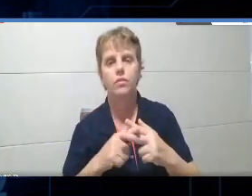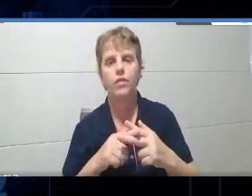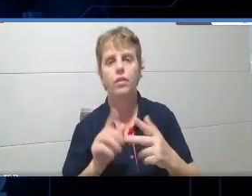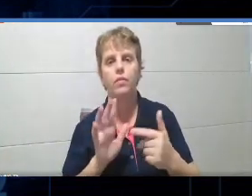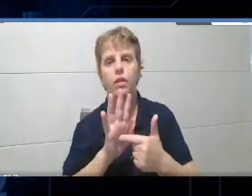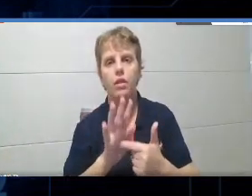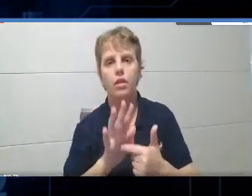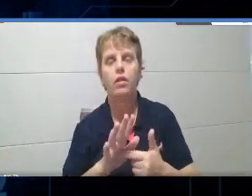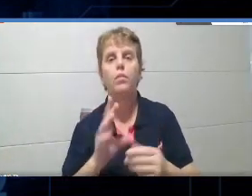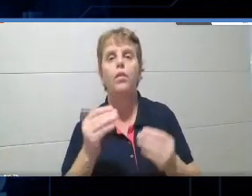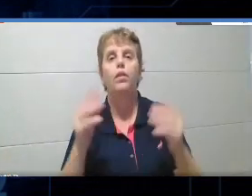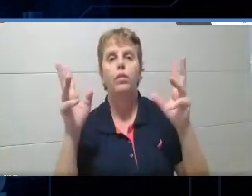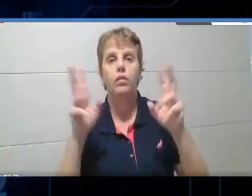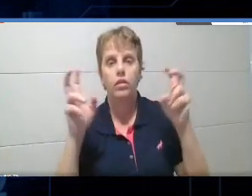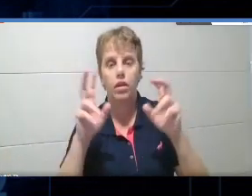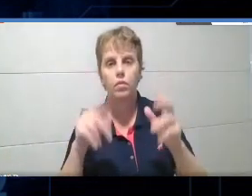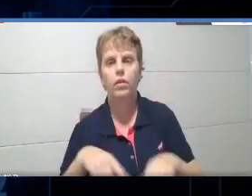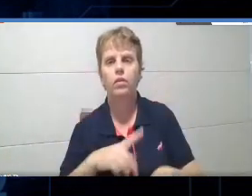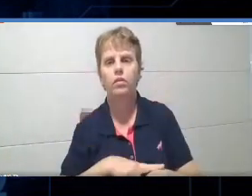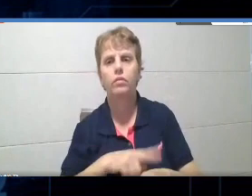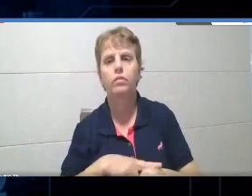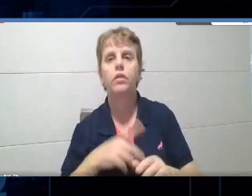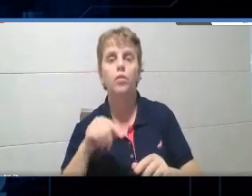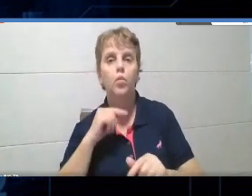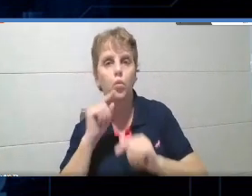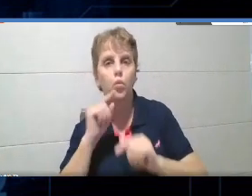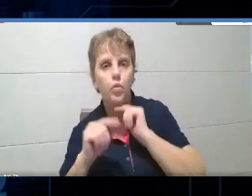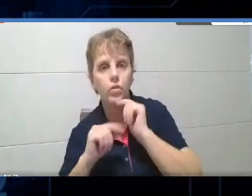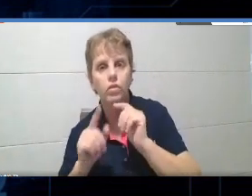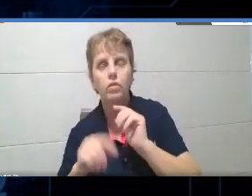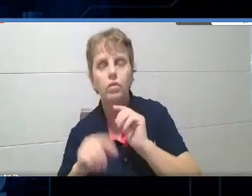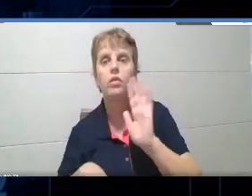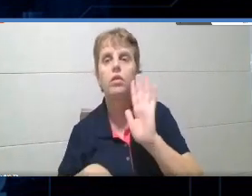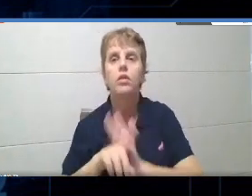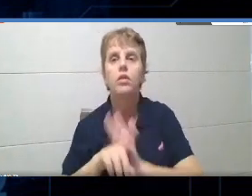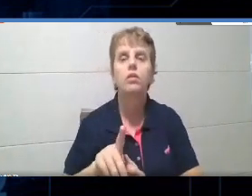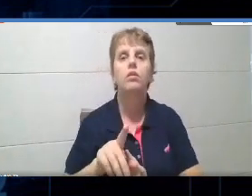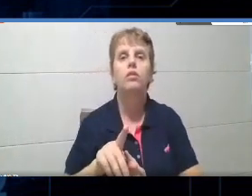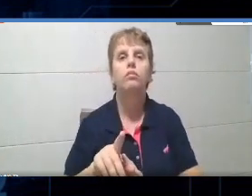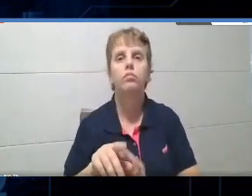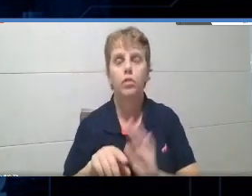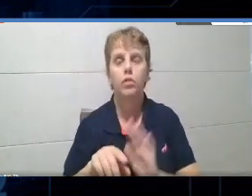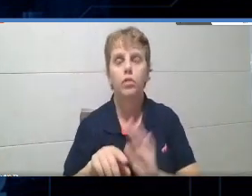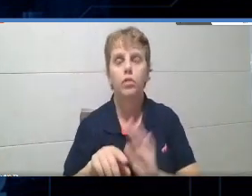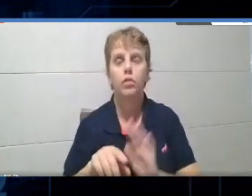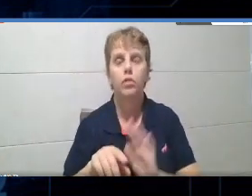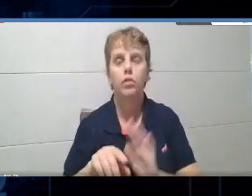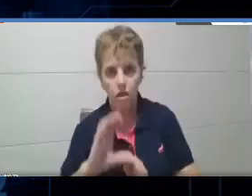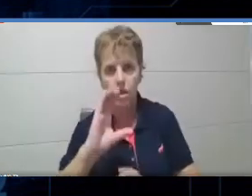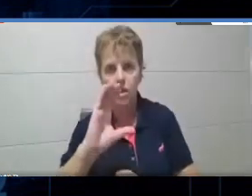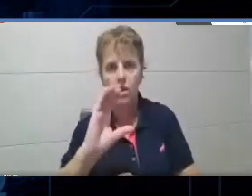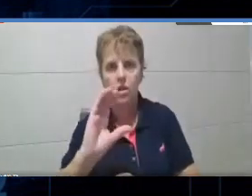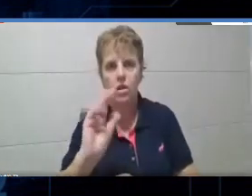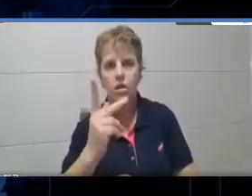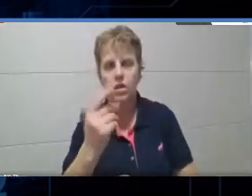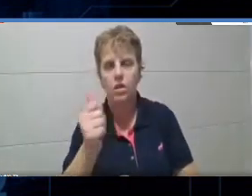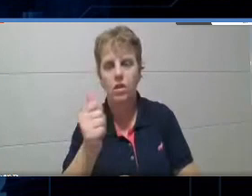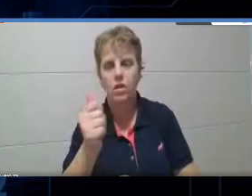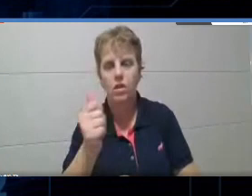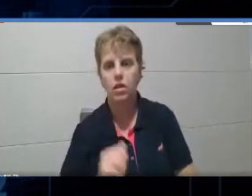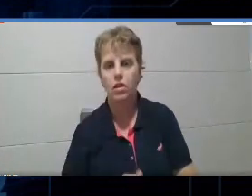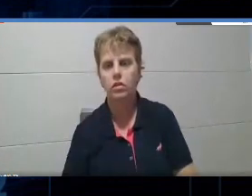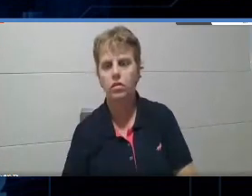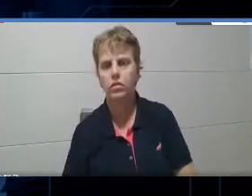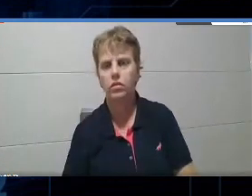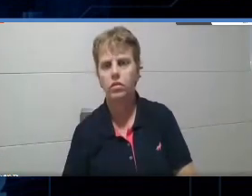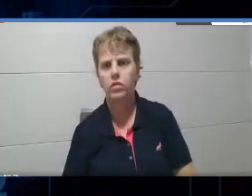Bastante assunto. Vocês querem fazer alguma pergunta? Queremos abrir para perguntas agora? Achai. Como que funciona? Não sei se